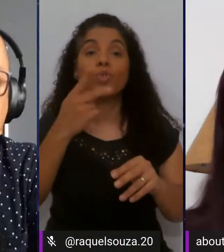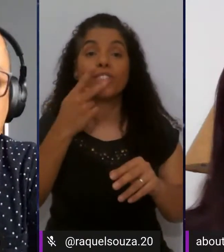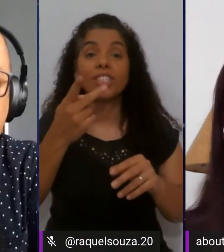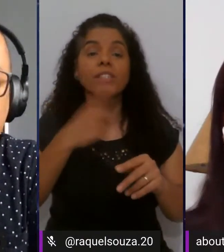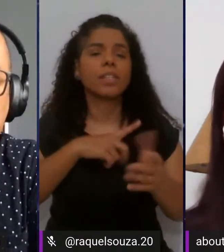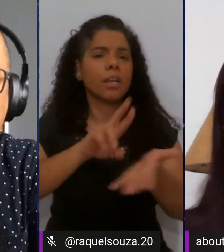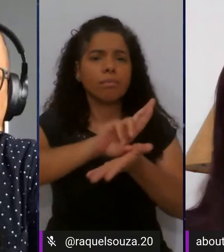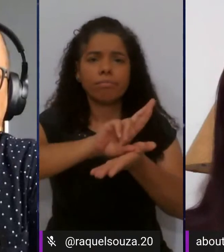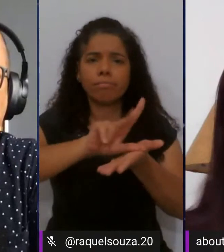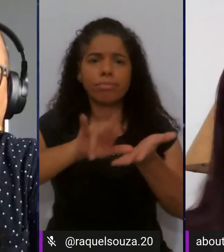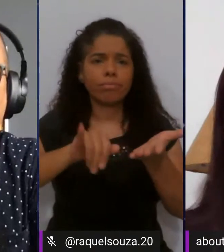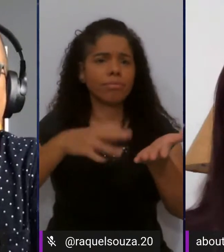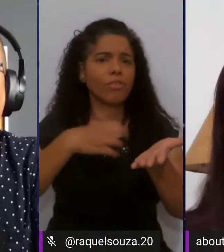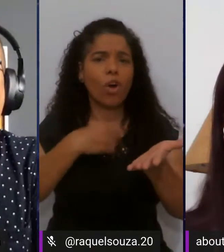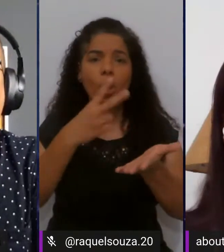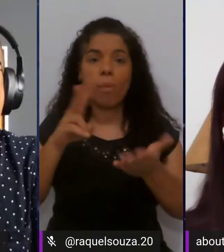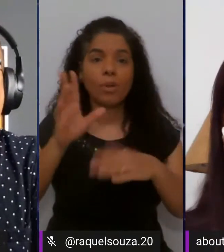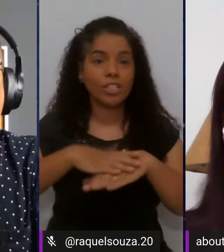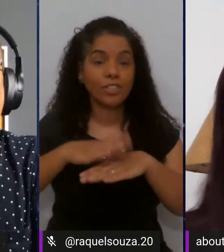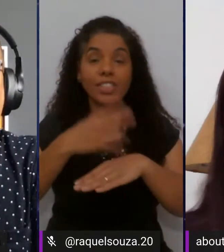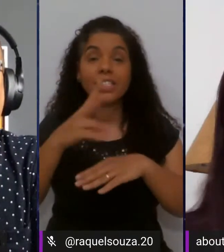diversas formas aí de você